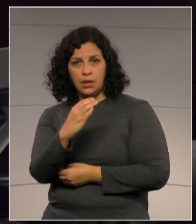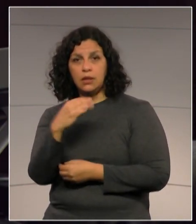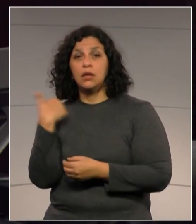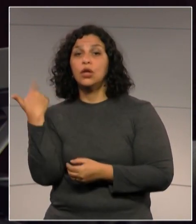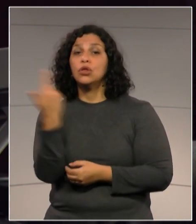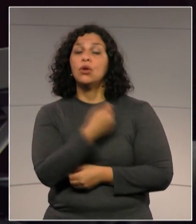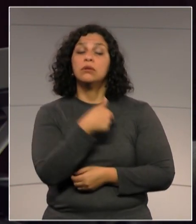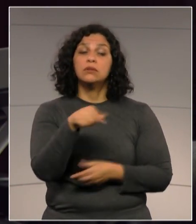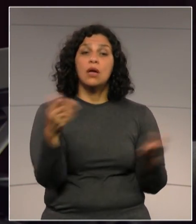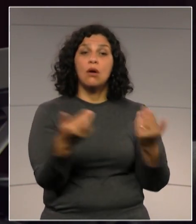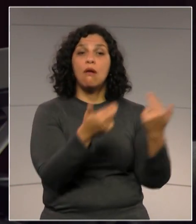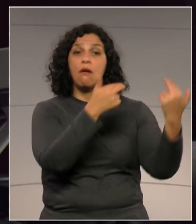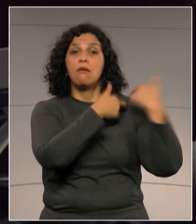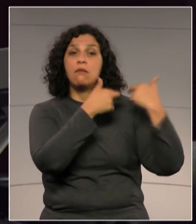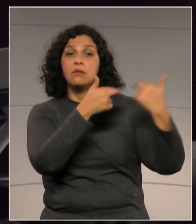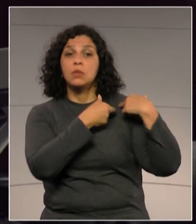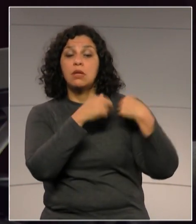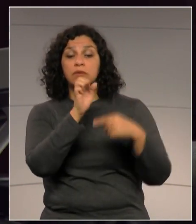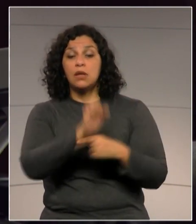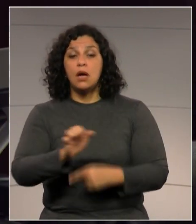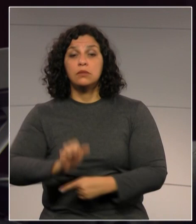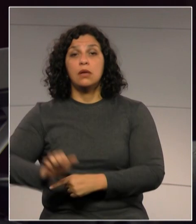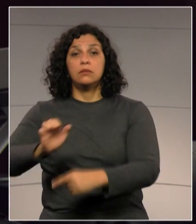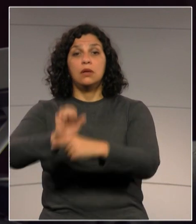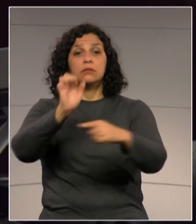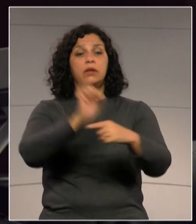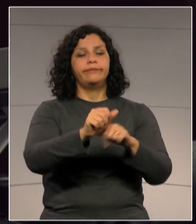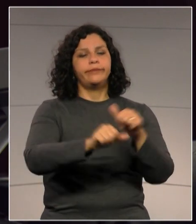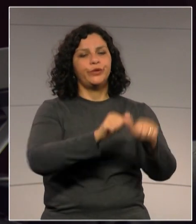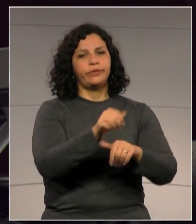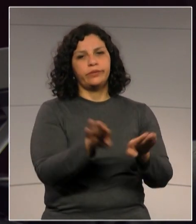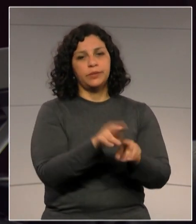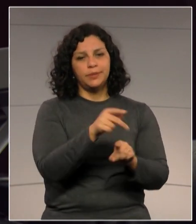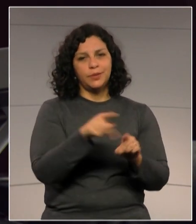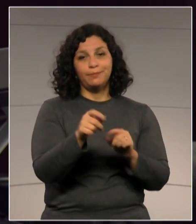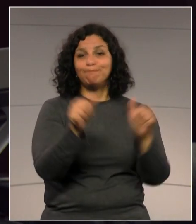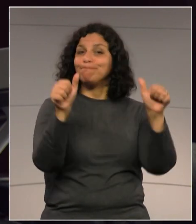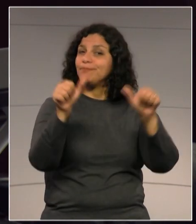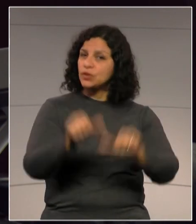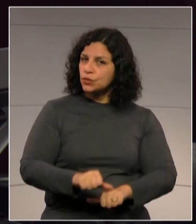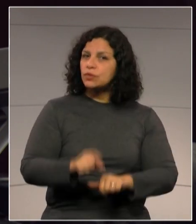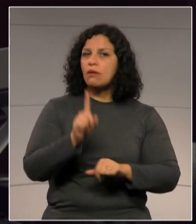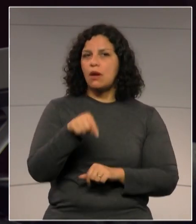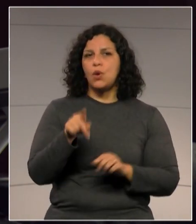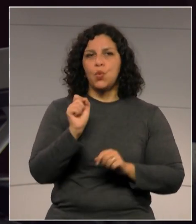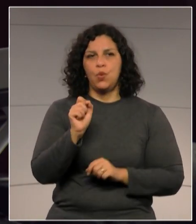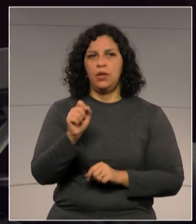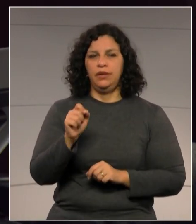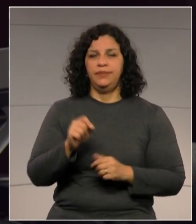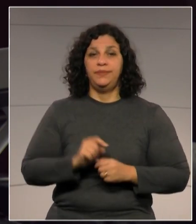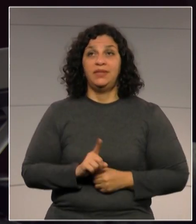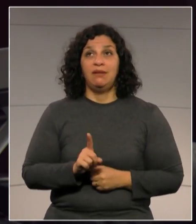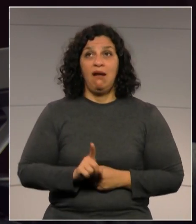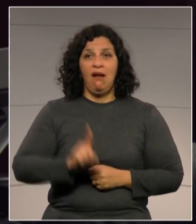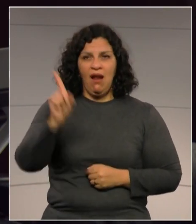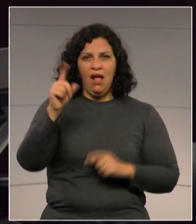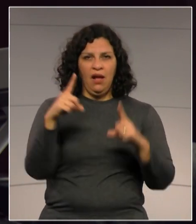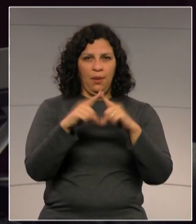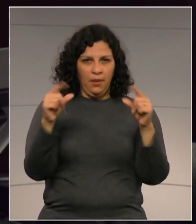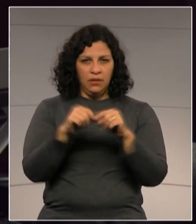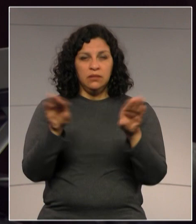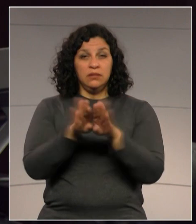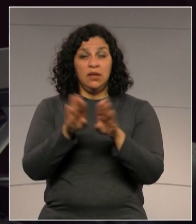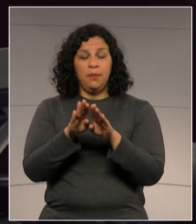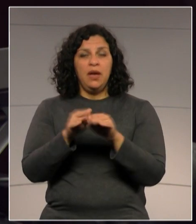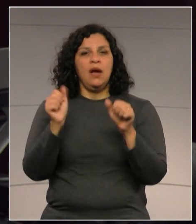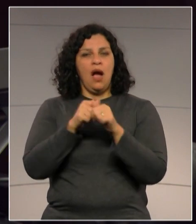costas dos deputados estaduais para fazerem. Pior ainda, daquilo lá vai também para os